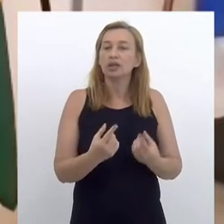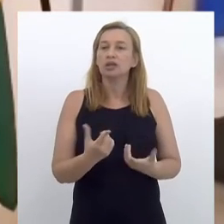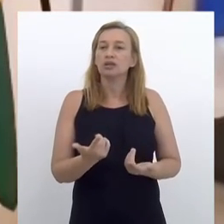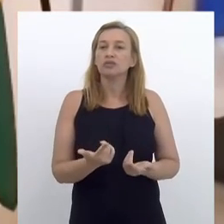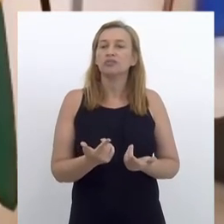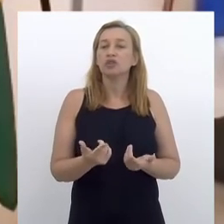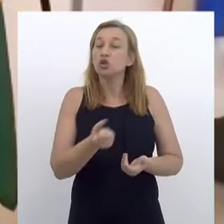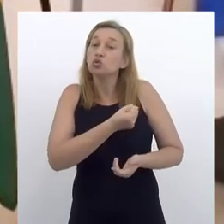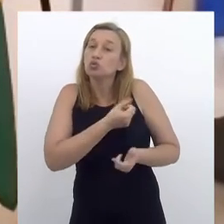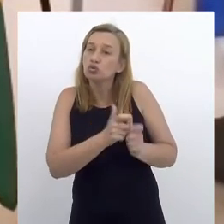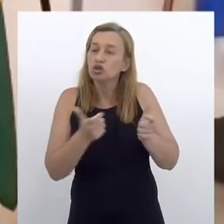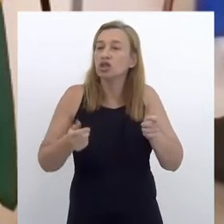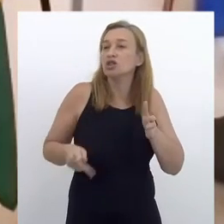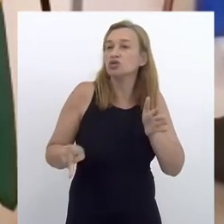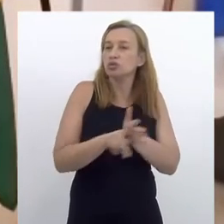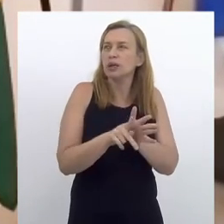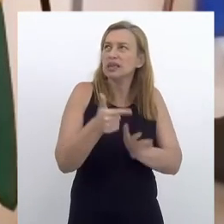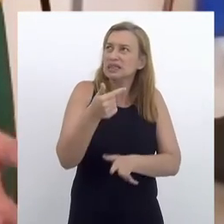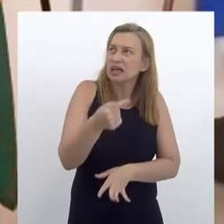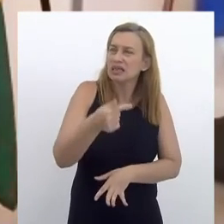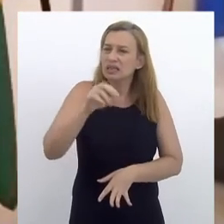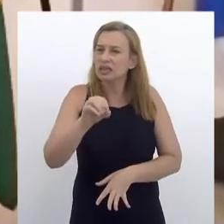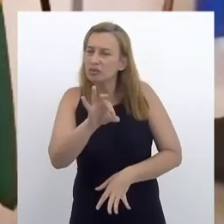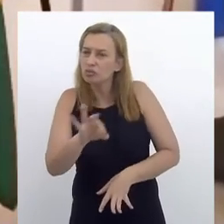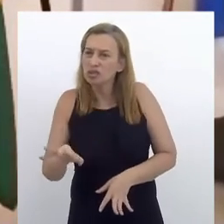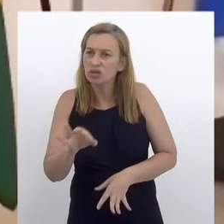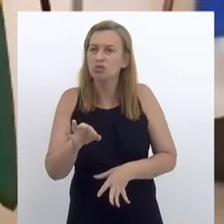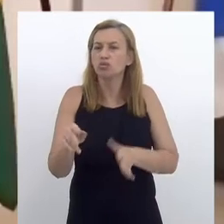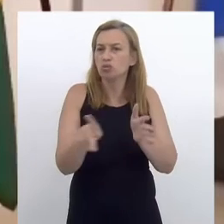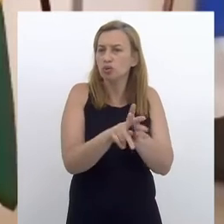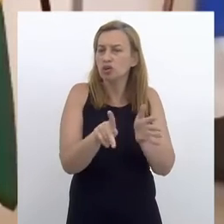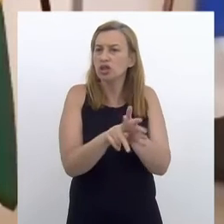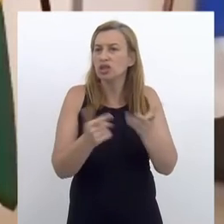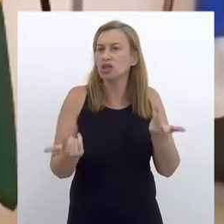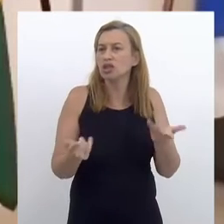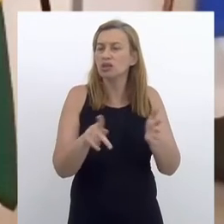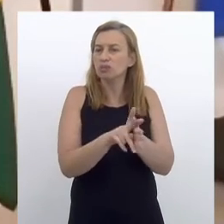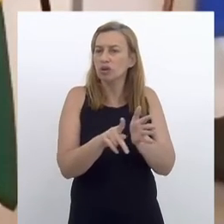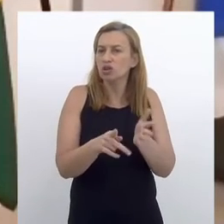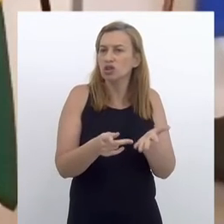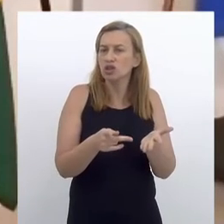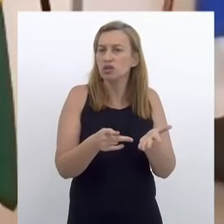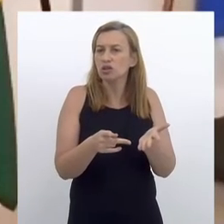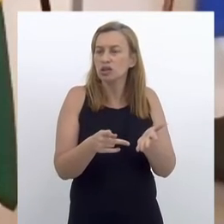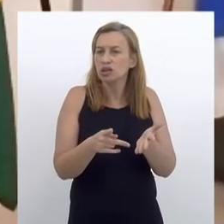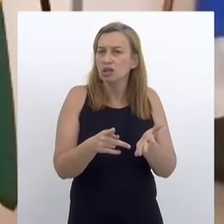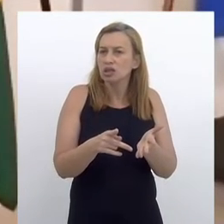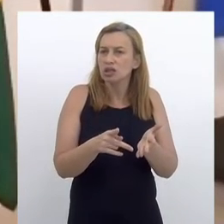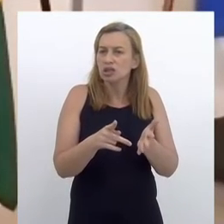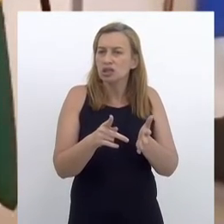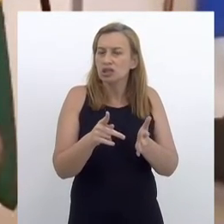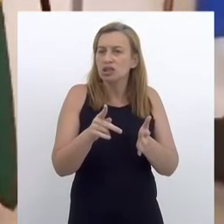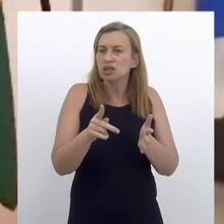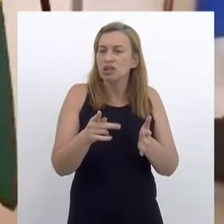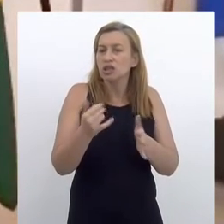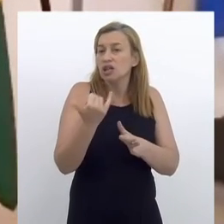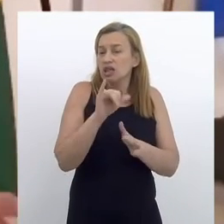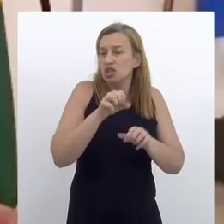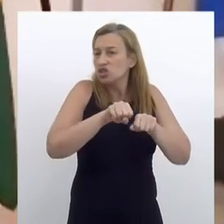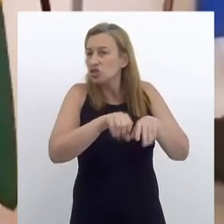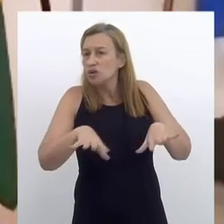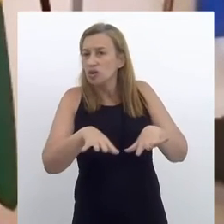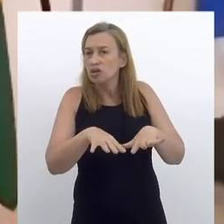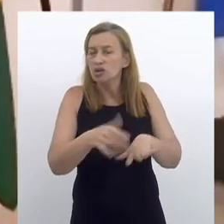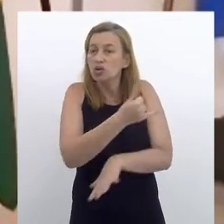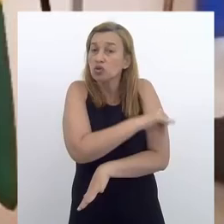a crise hídrica. E a maioria dos projetos, acredito, cerca de 70% dos projetos, são projetos a partir de barcaças, gerando energia